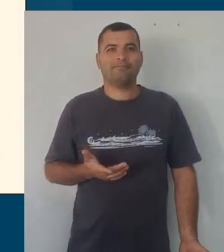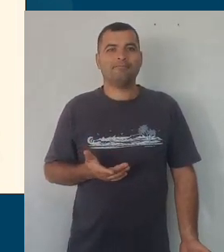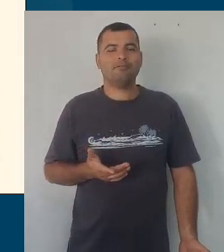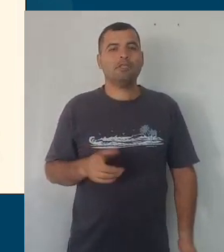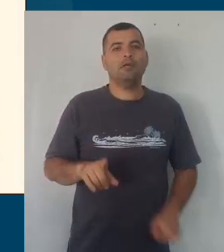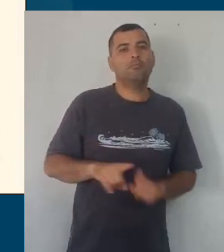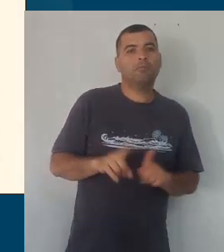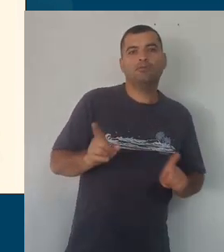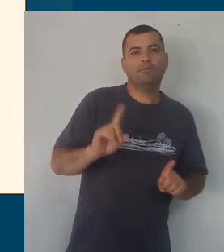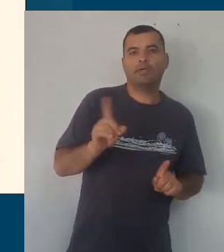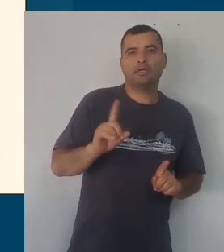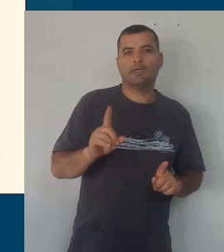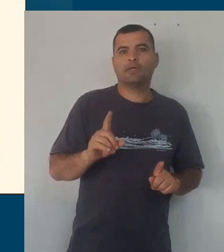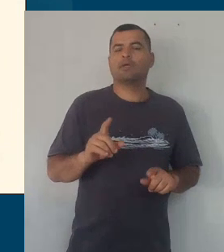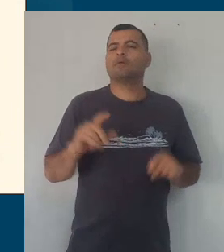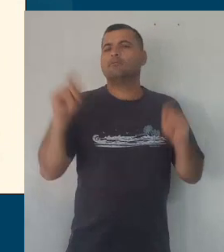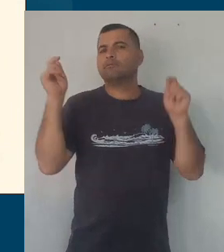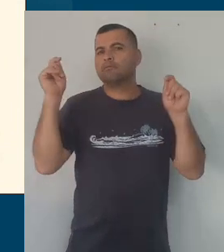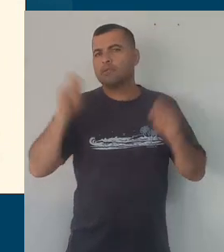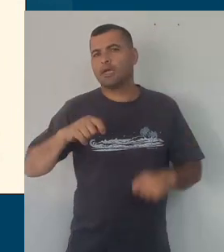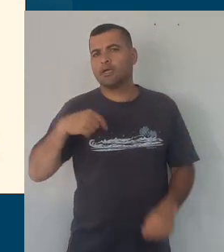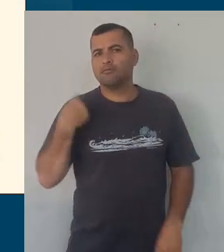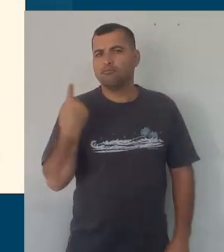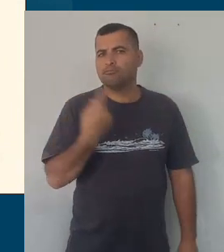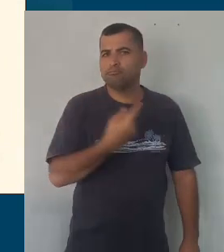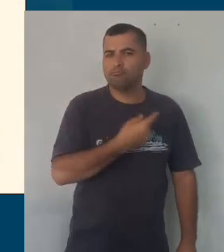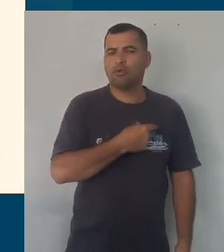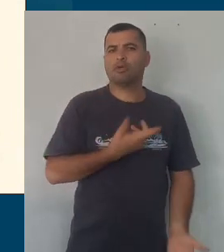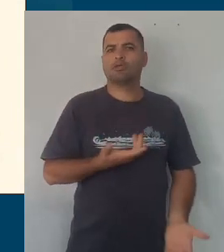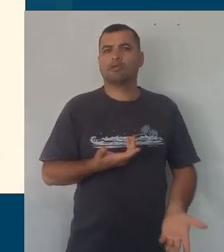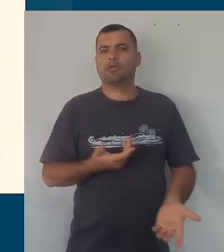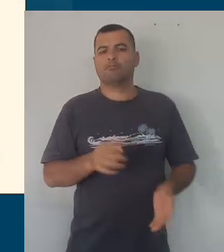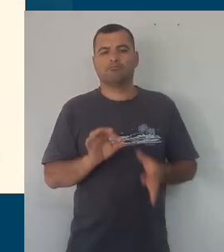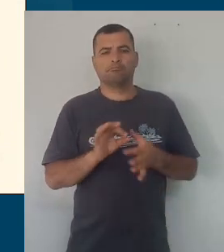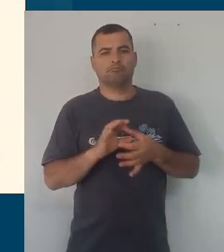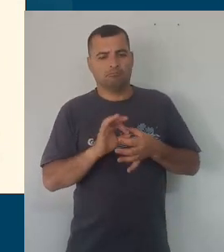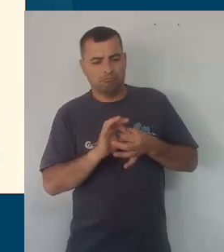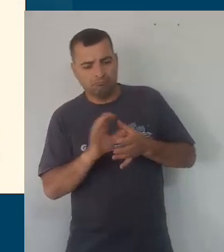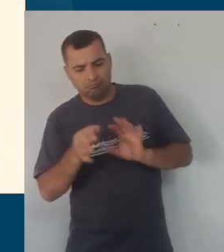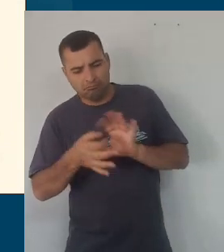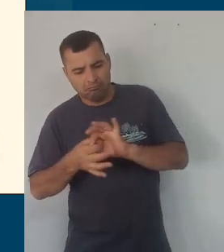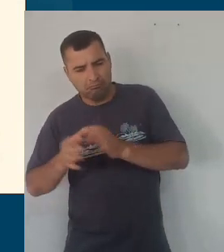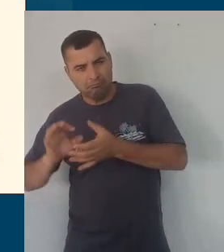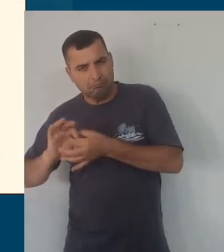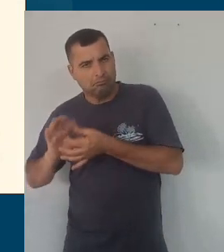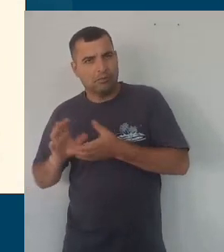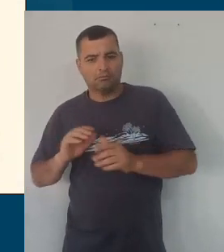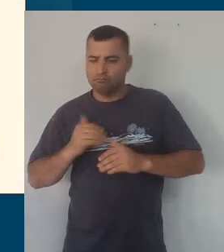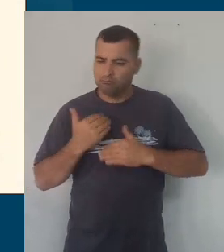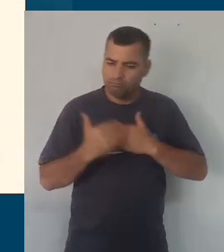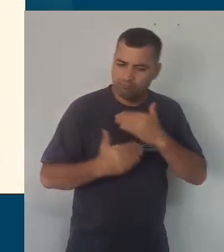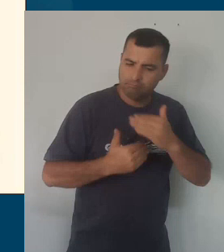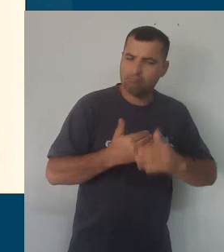aliás, aí moram também incríveis possibilidades de uma articulação melhor, mais intensa,